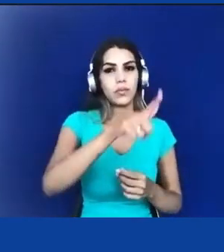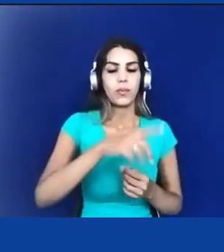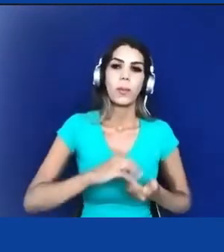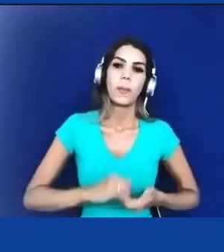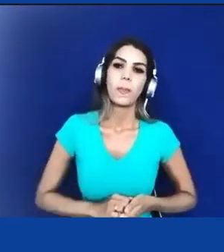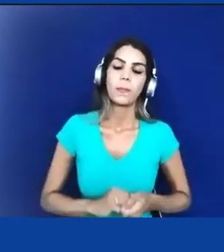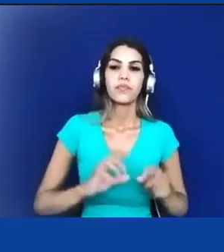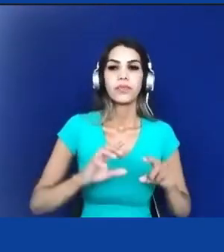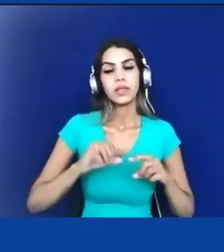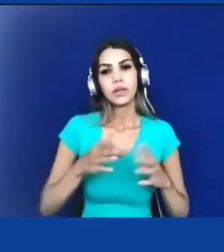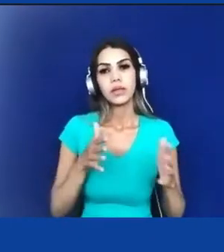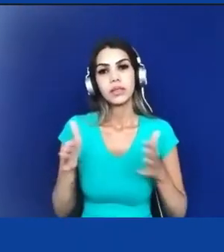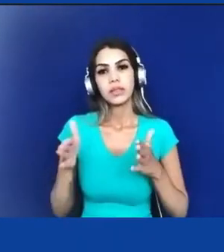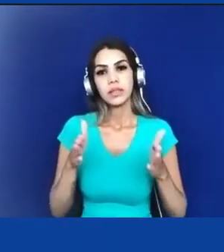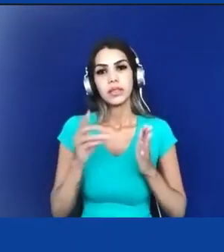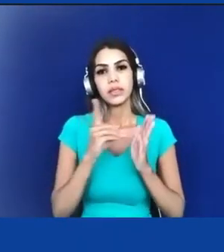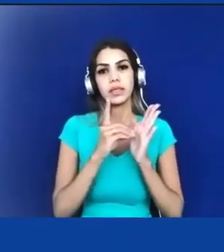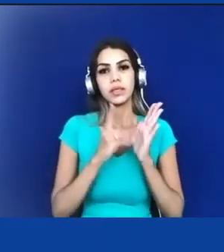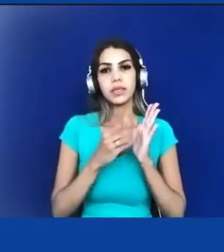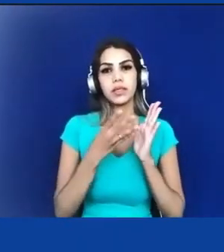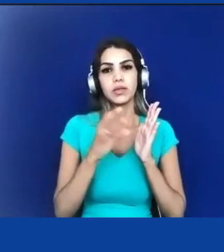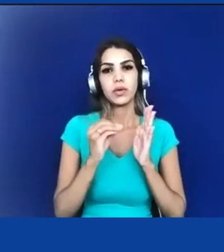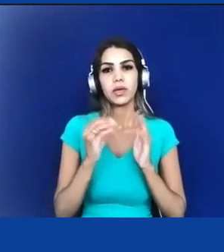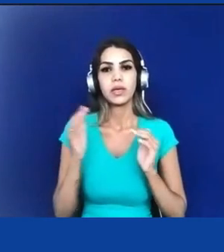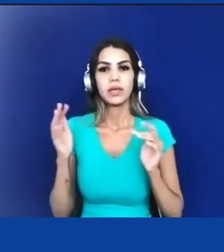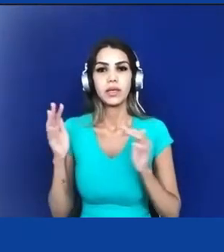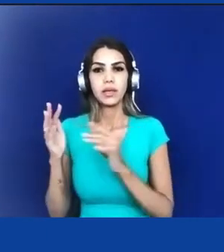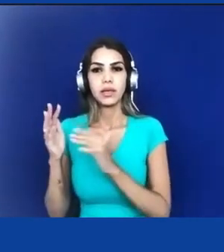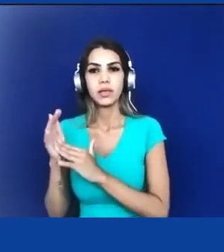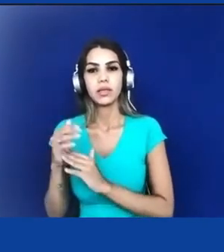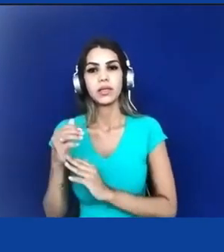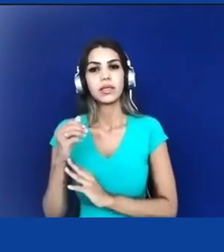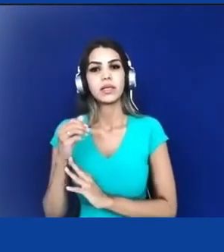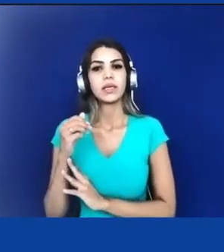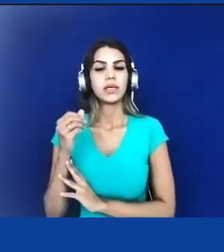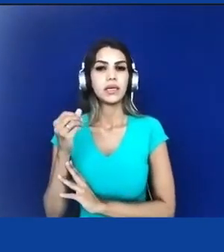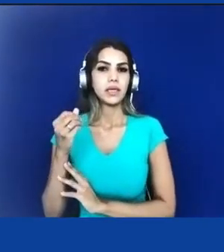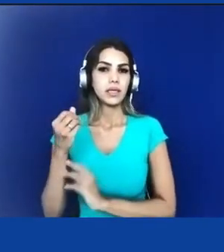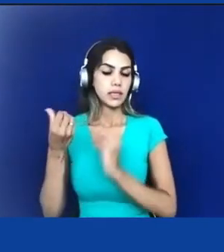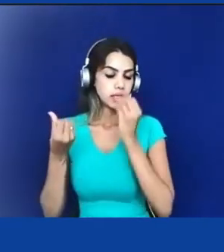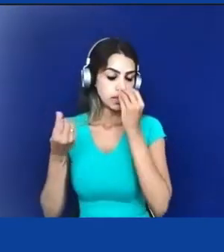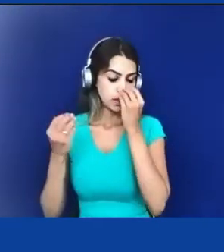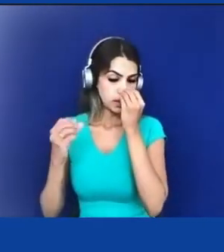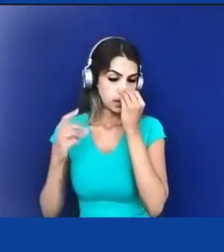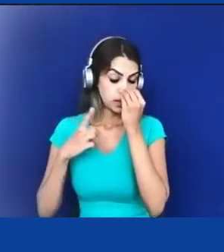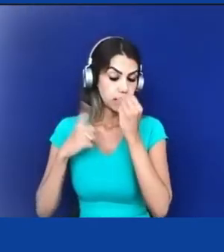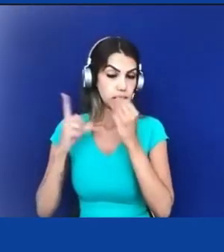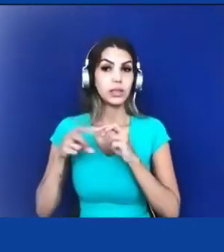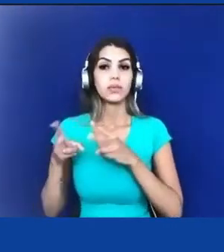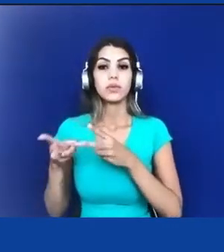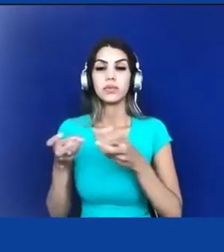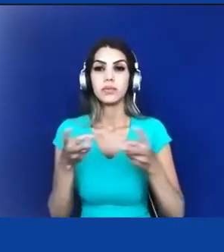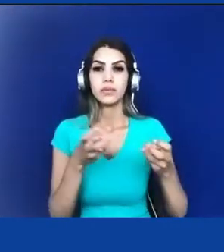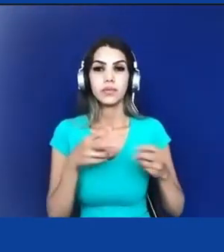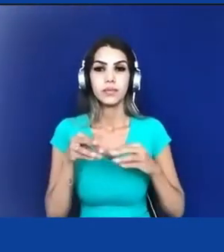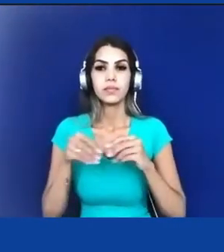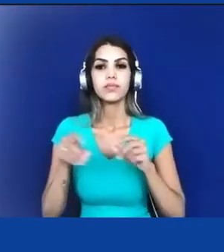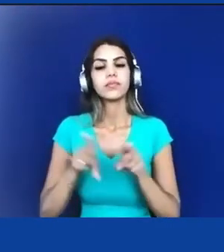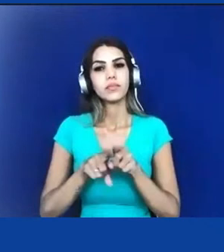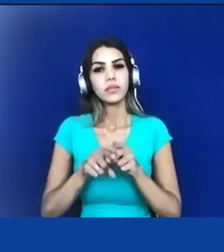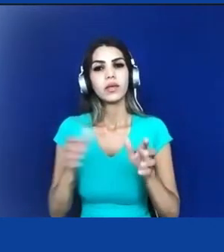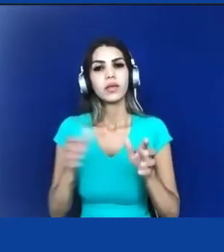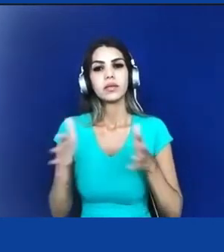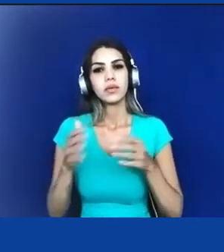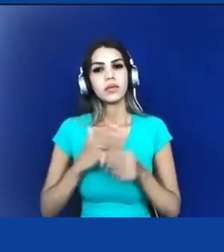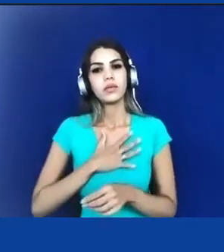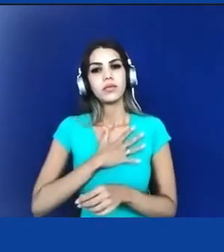80 nós tivemos uma expropriação territorial muito grande no nosso país o período da ditadura militar lá da década